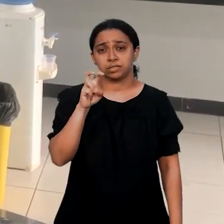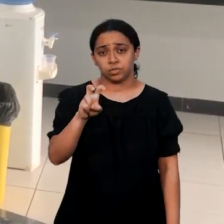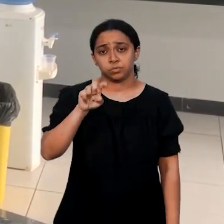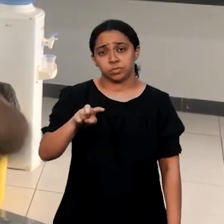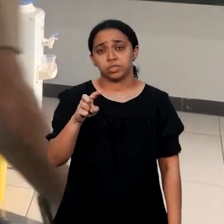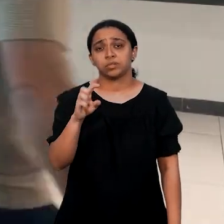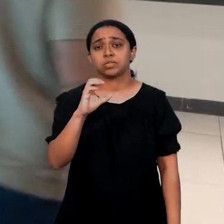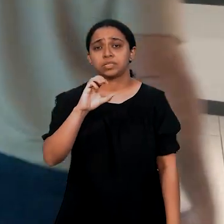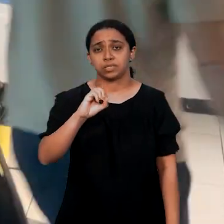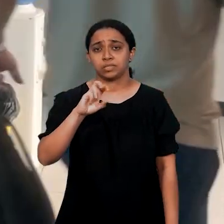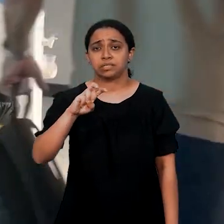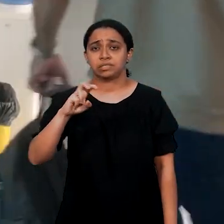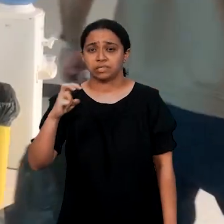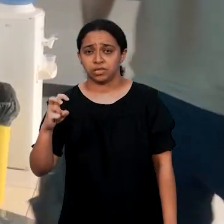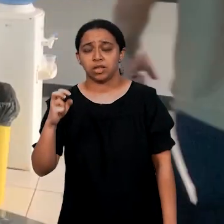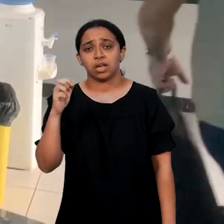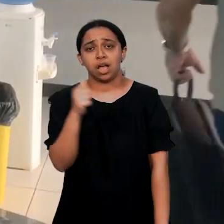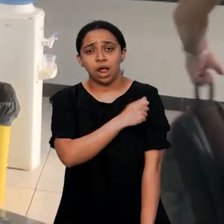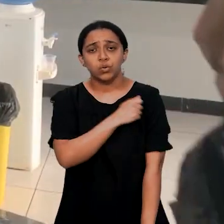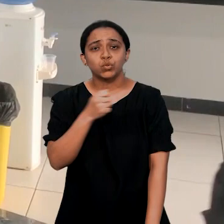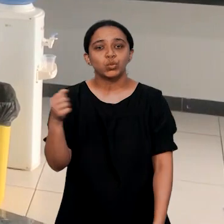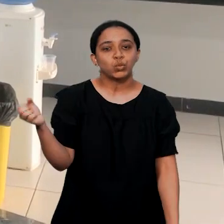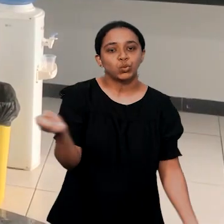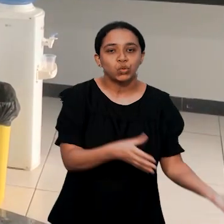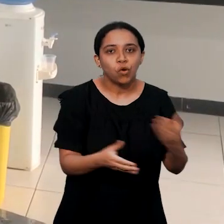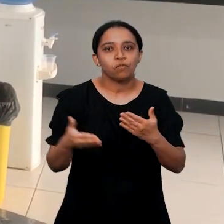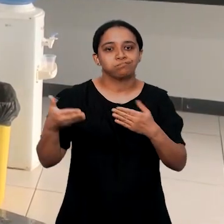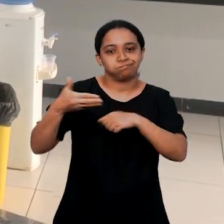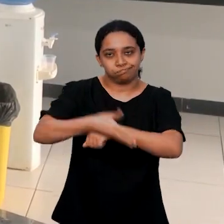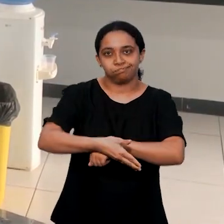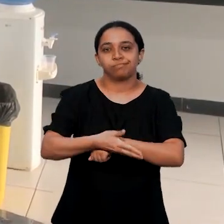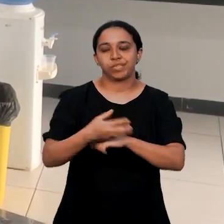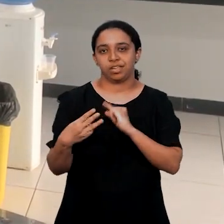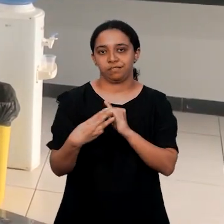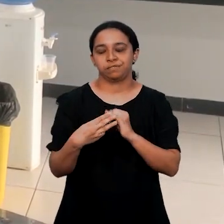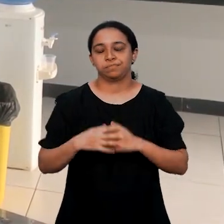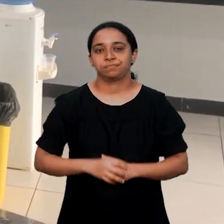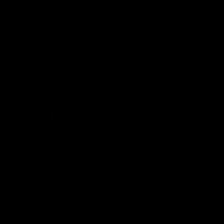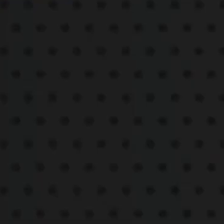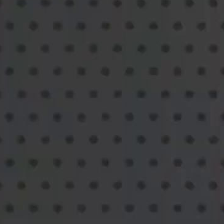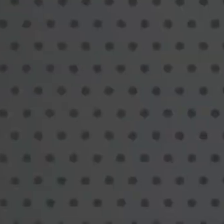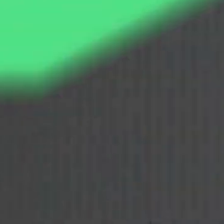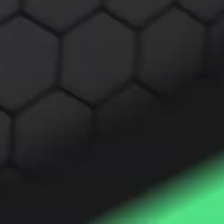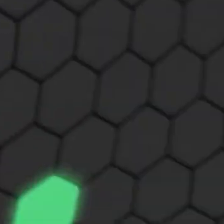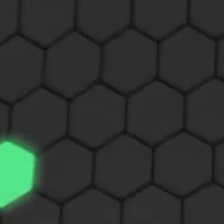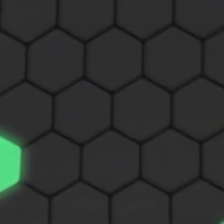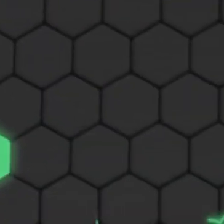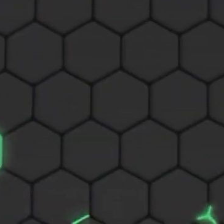.515 estudantes, novos ingressantes que chegarão ao Instituto Federal do Maranhão.